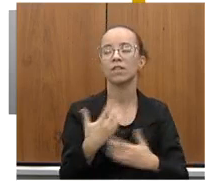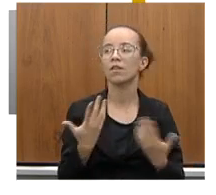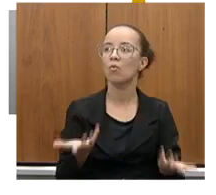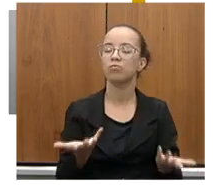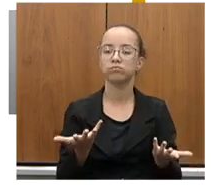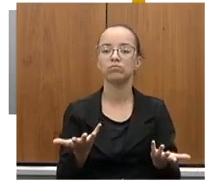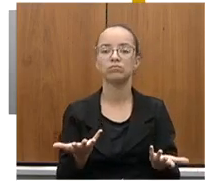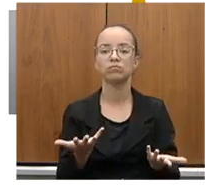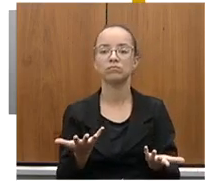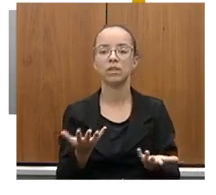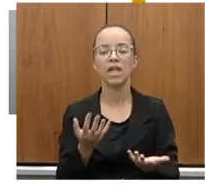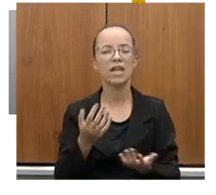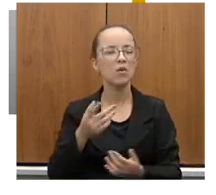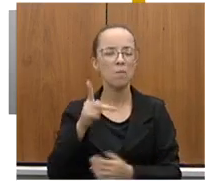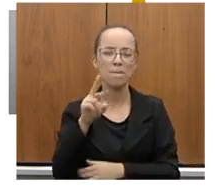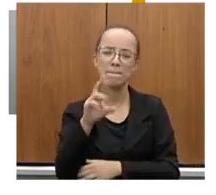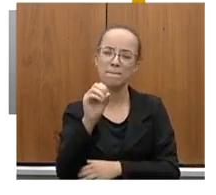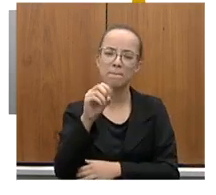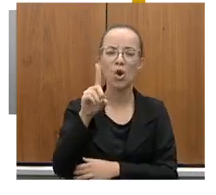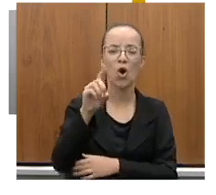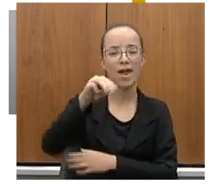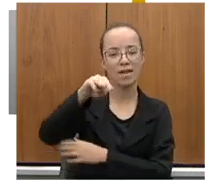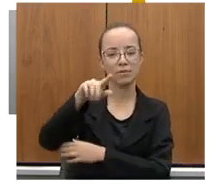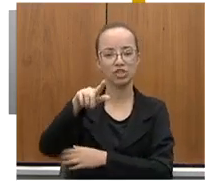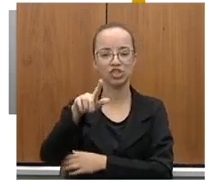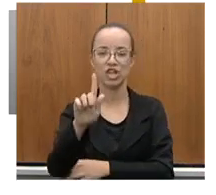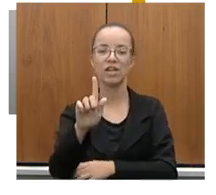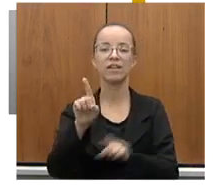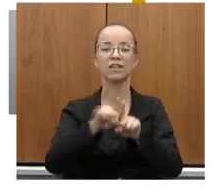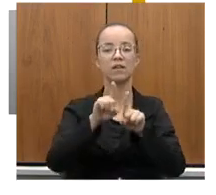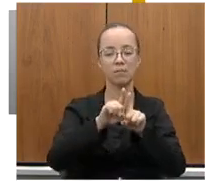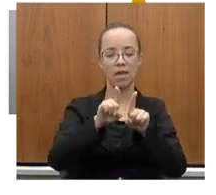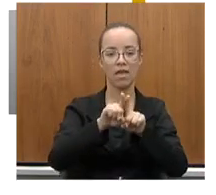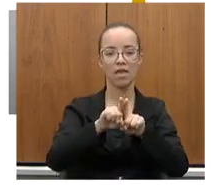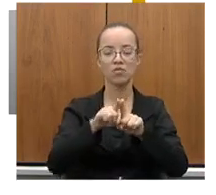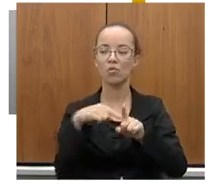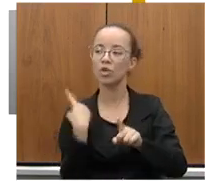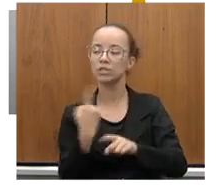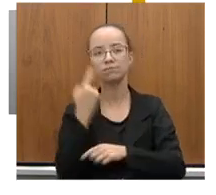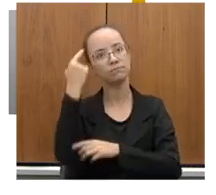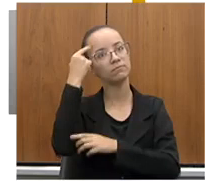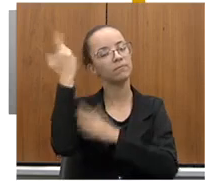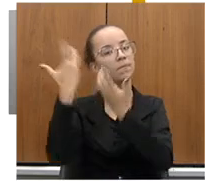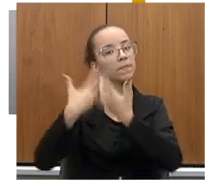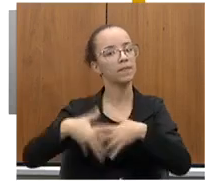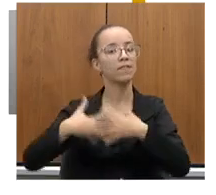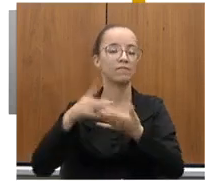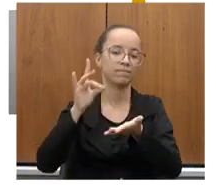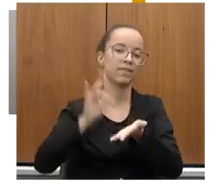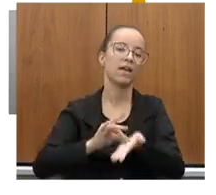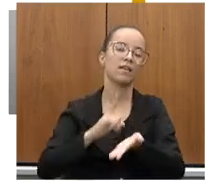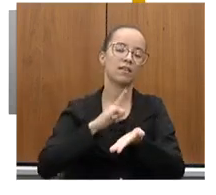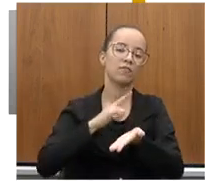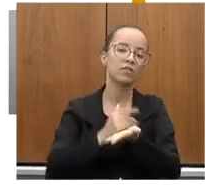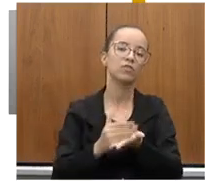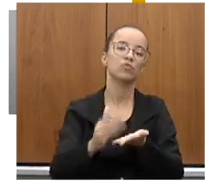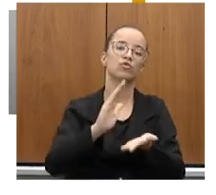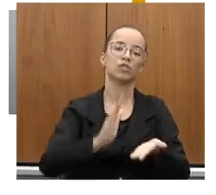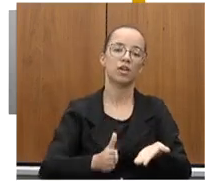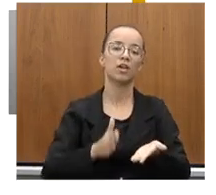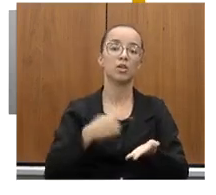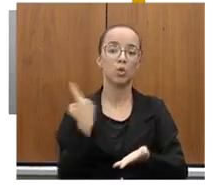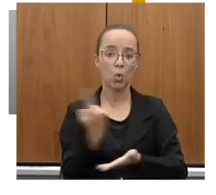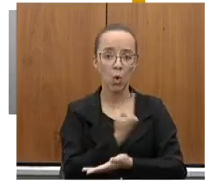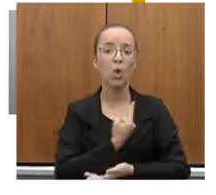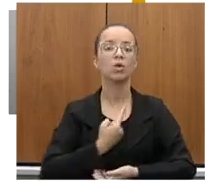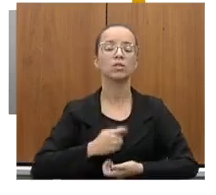novo pró-MG, um pró-acesso que está aí em gestação, e, na verdade, já teve início, e